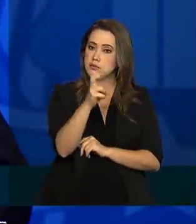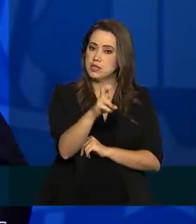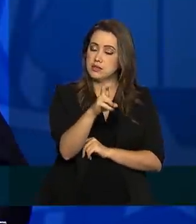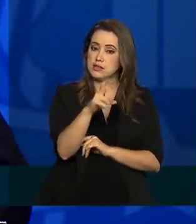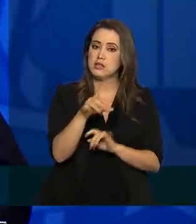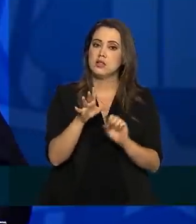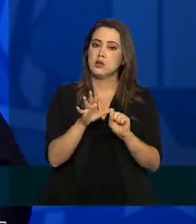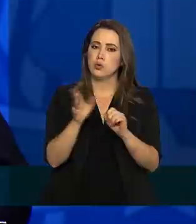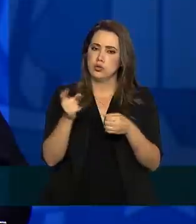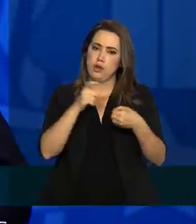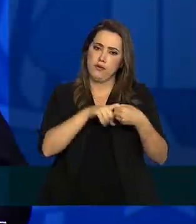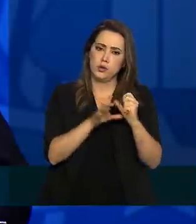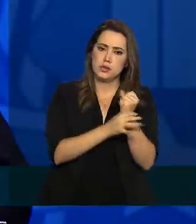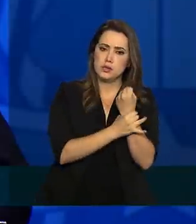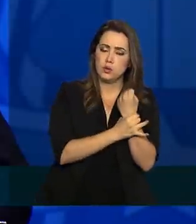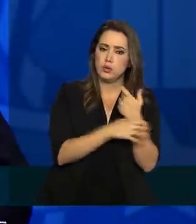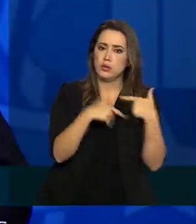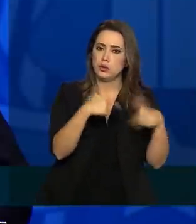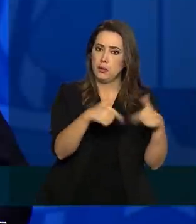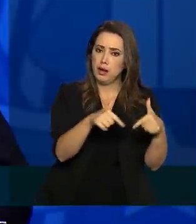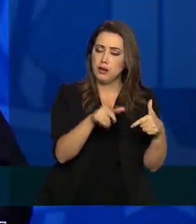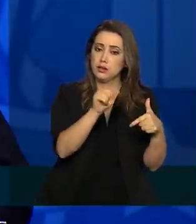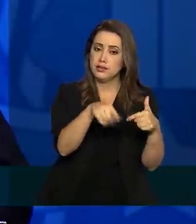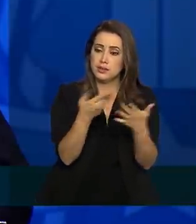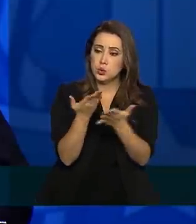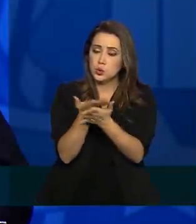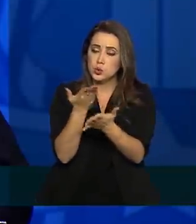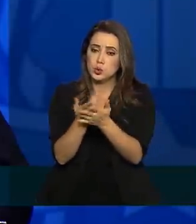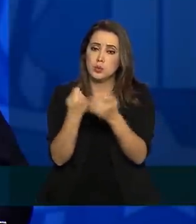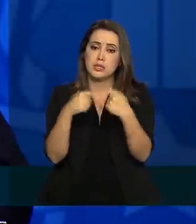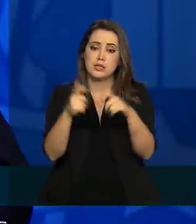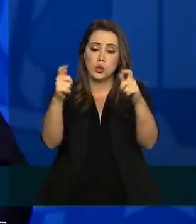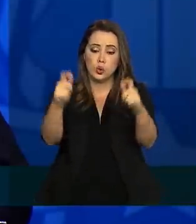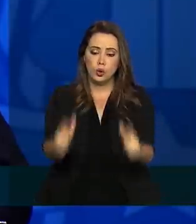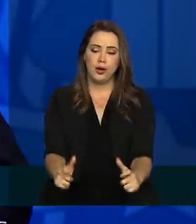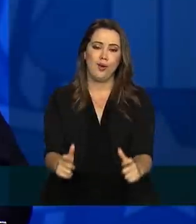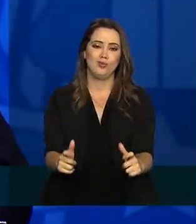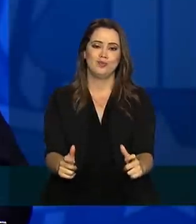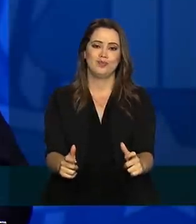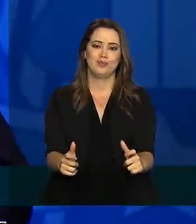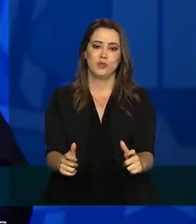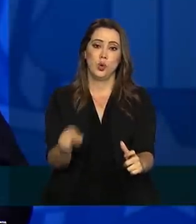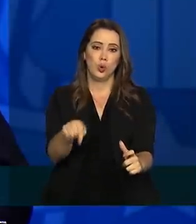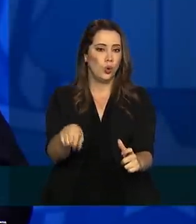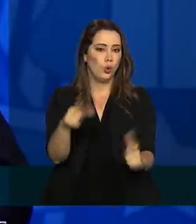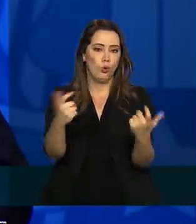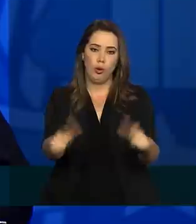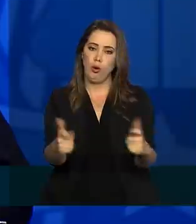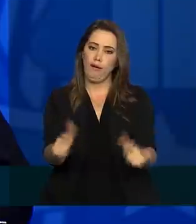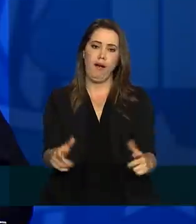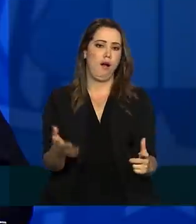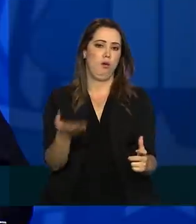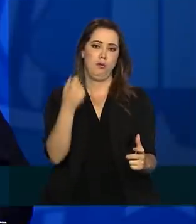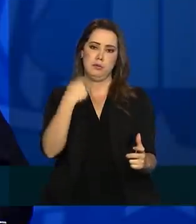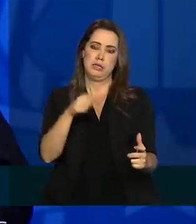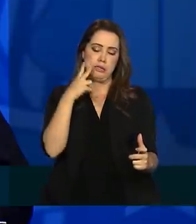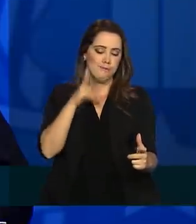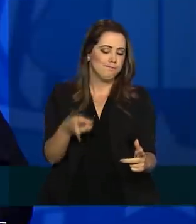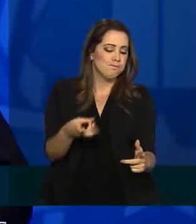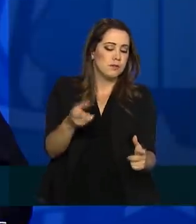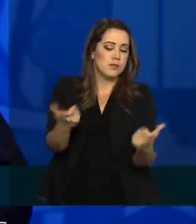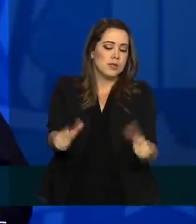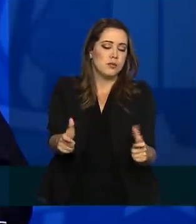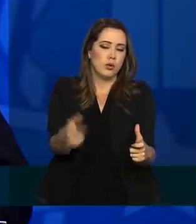segura das atividades, que essa análise, ela deve ser loco-regional, ela deve levar em consideração a dinâmica social,